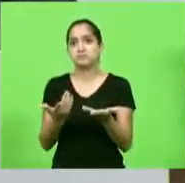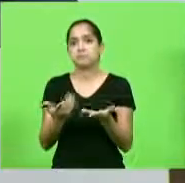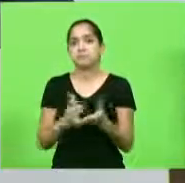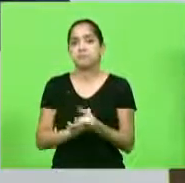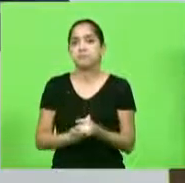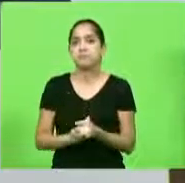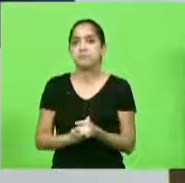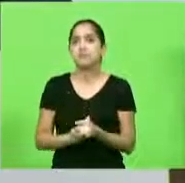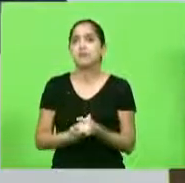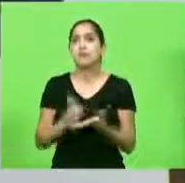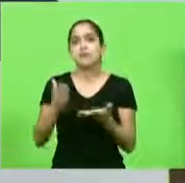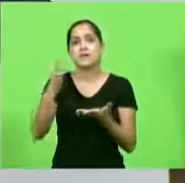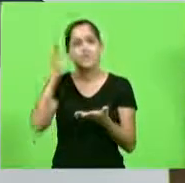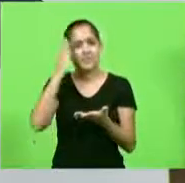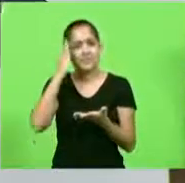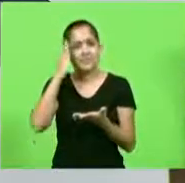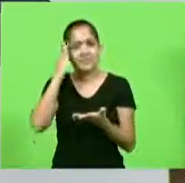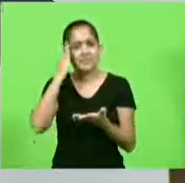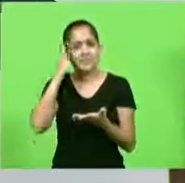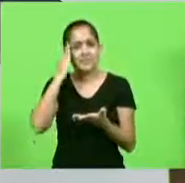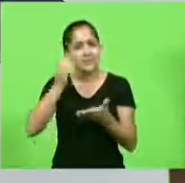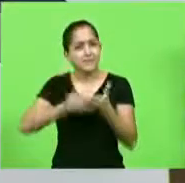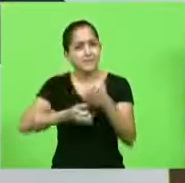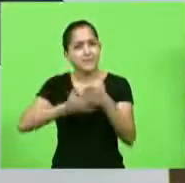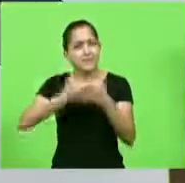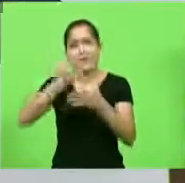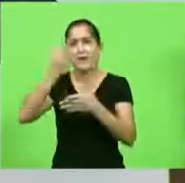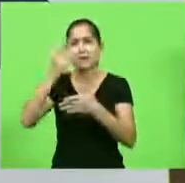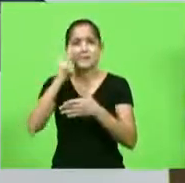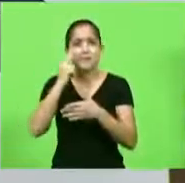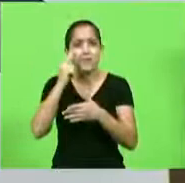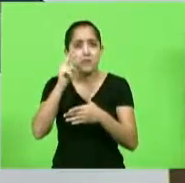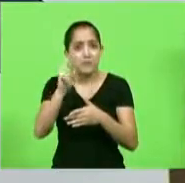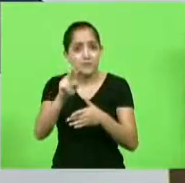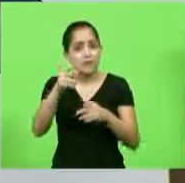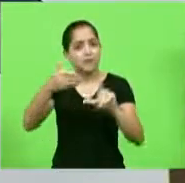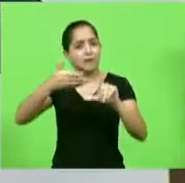E isso daí eu sei de cor e salteado, porque eu assisti todas as lives.